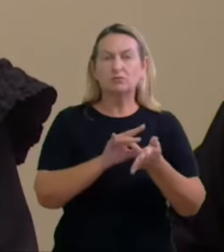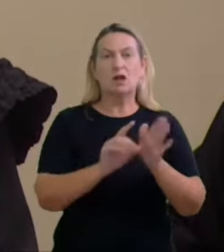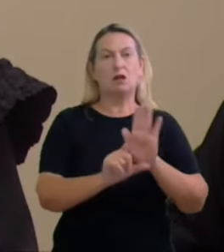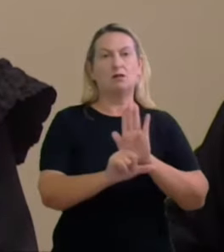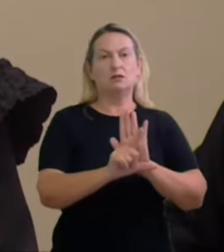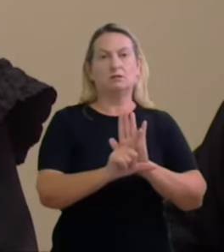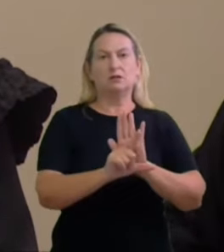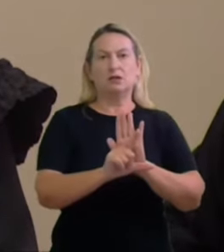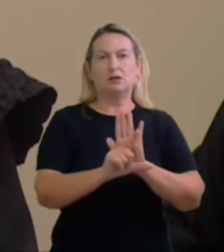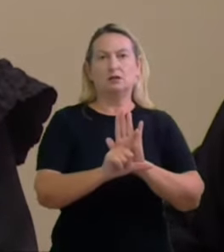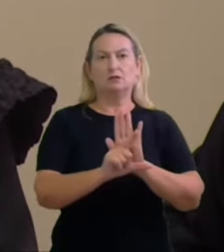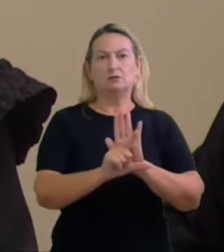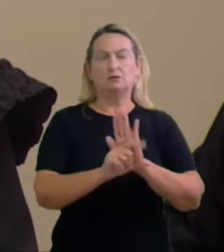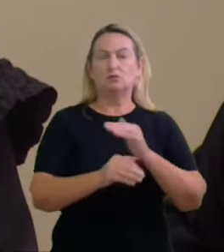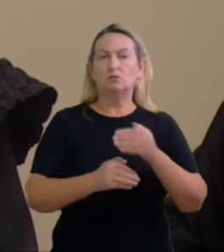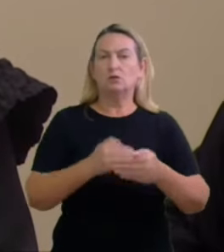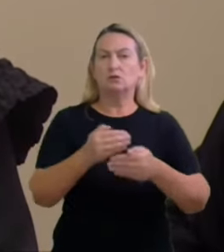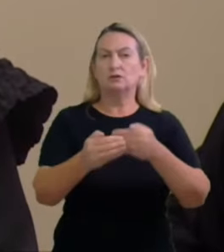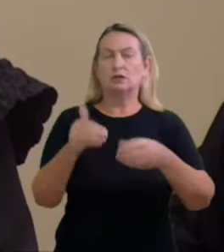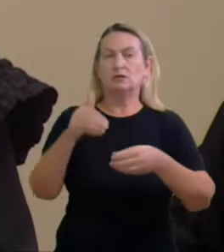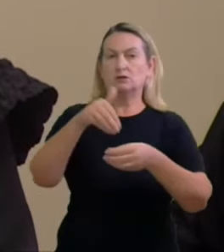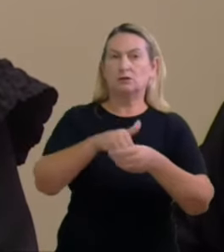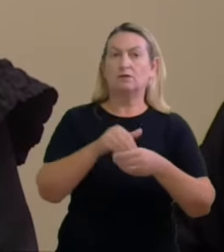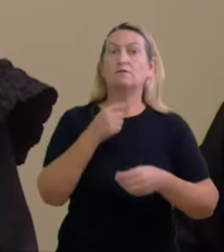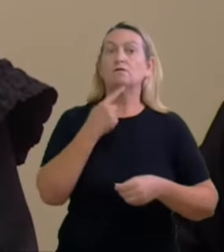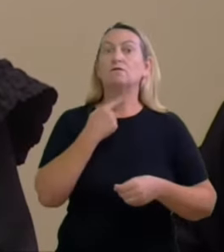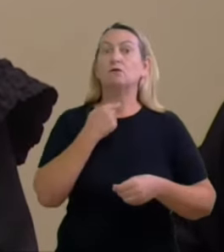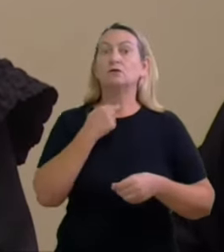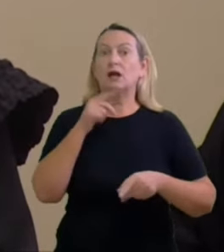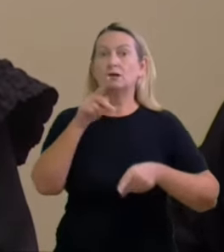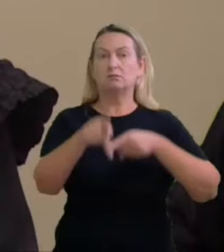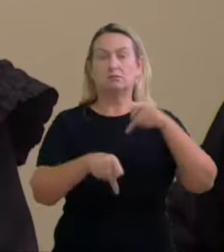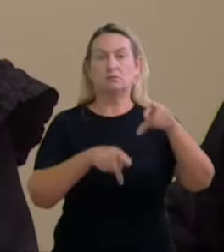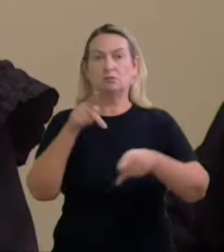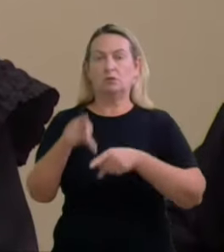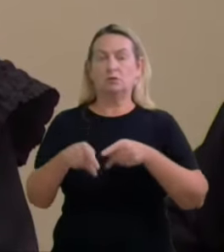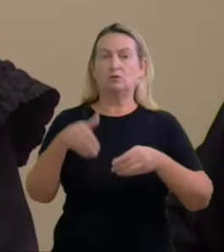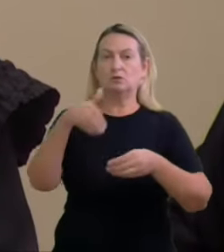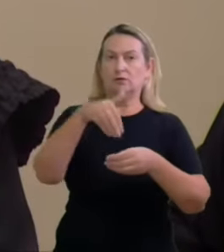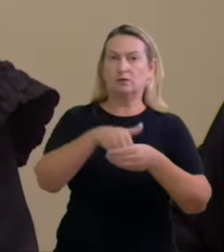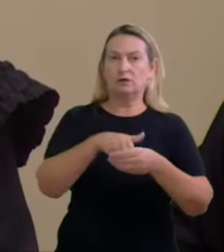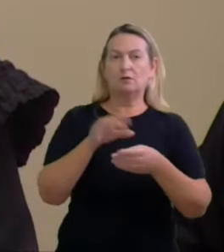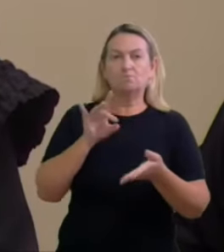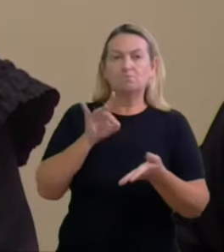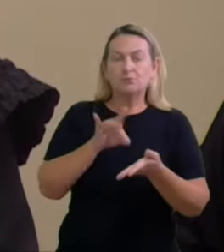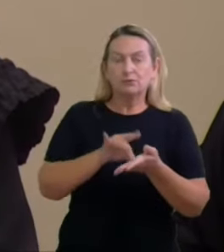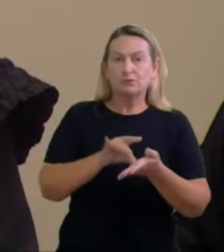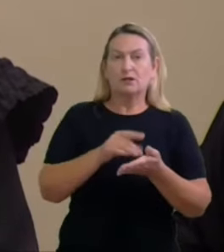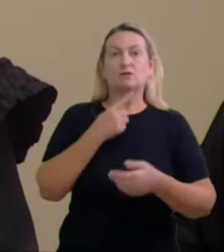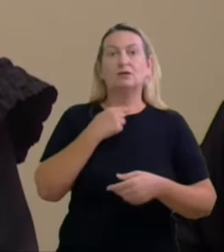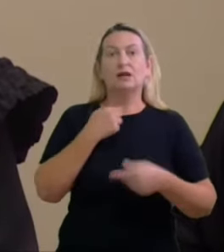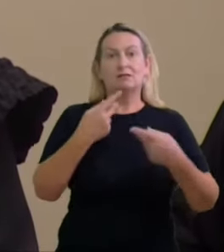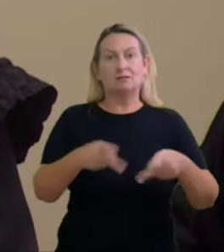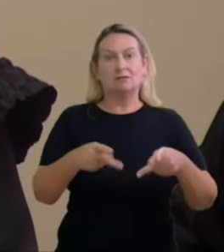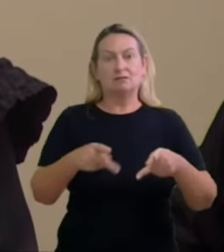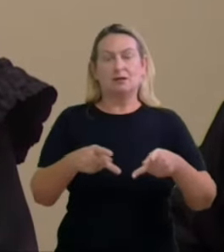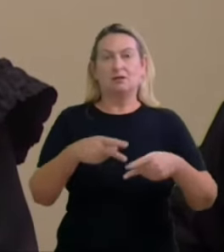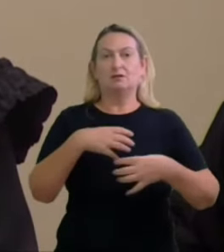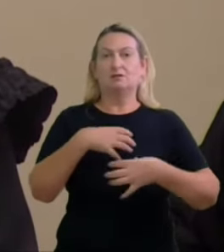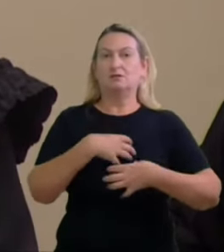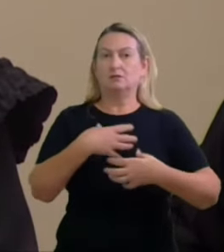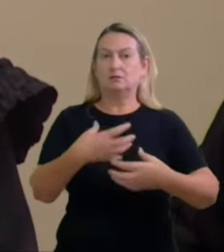resguardando a autonomia da vontade do eleitor e a máxima autenticidade da manifestação da vontade popular e o quarto